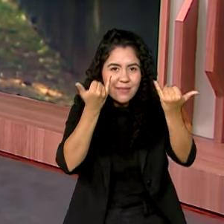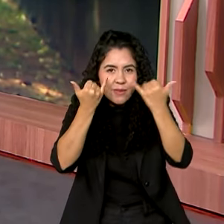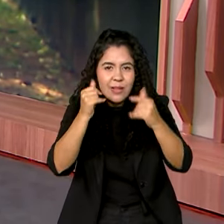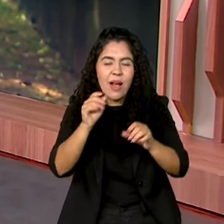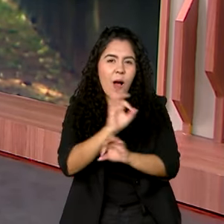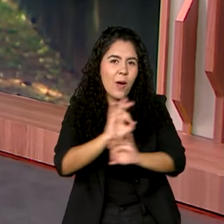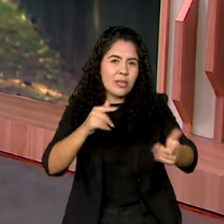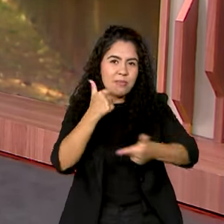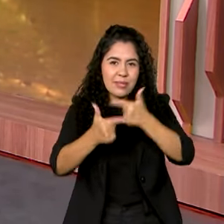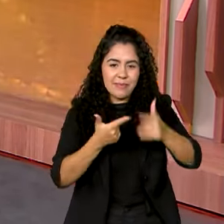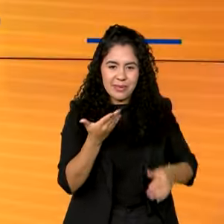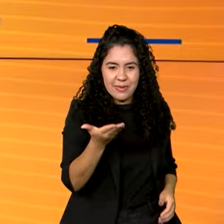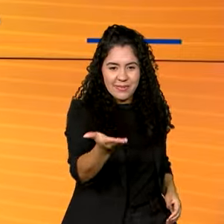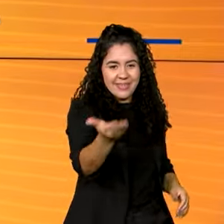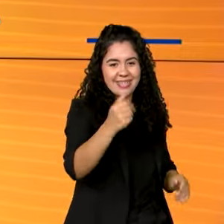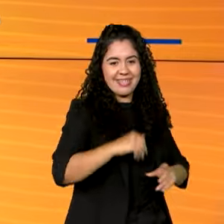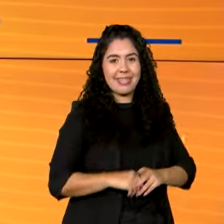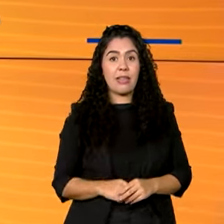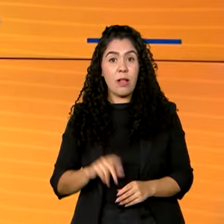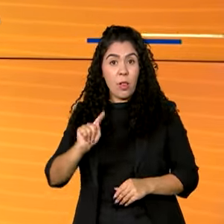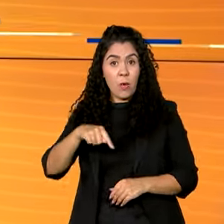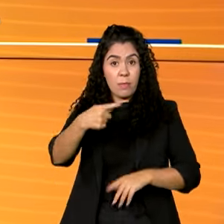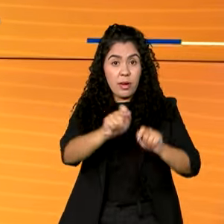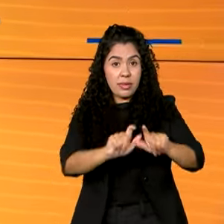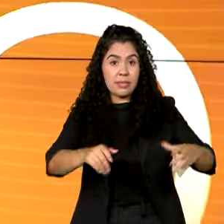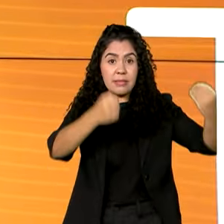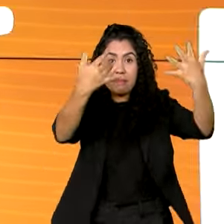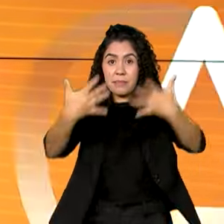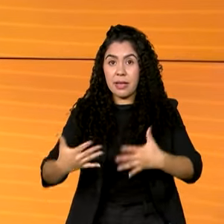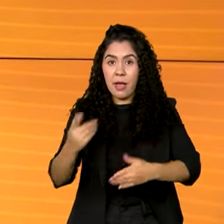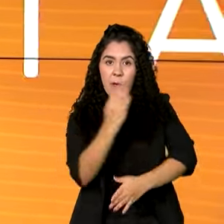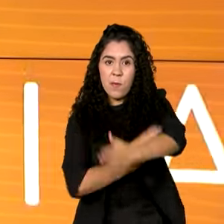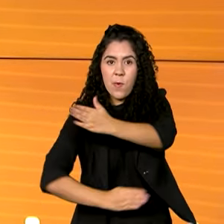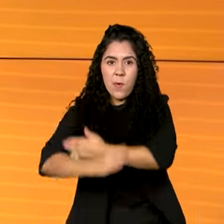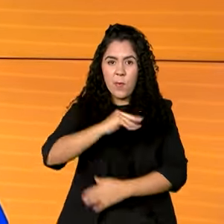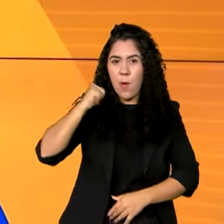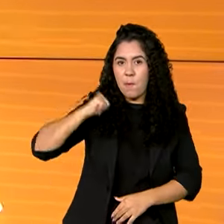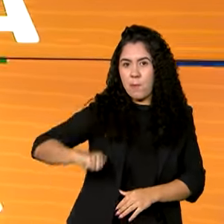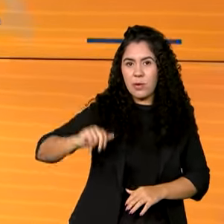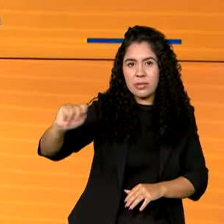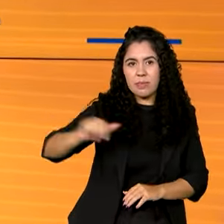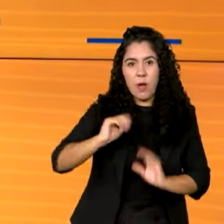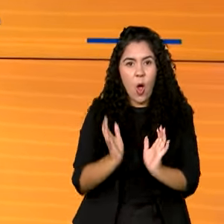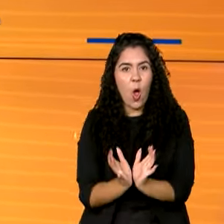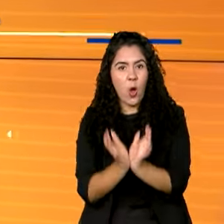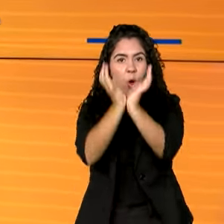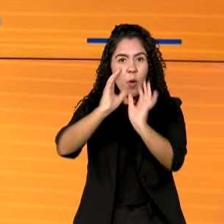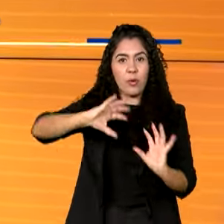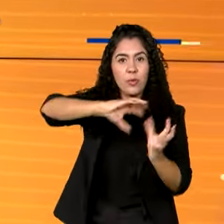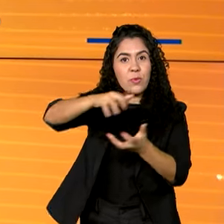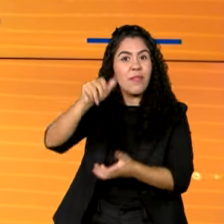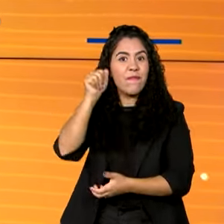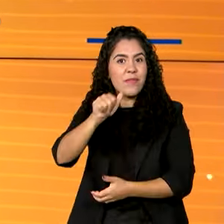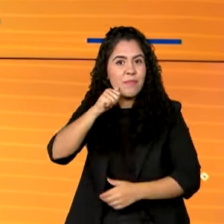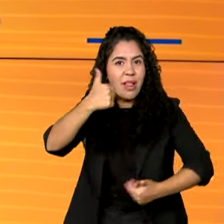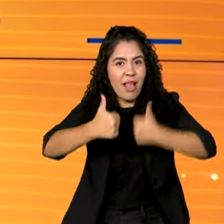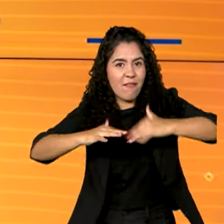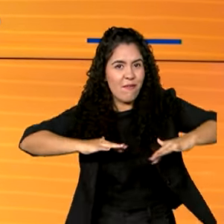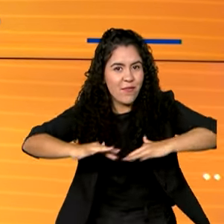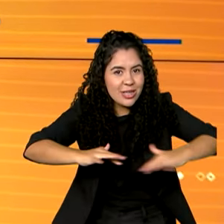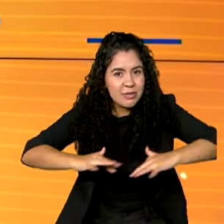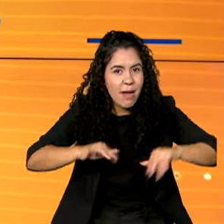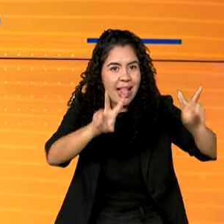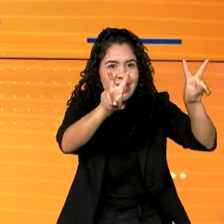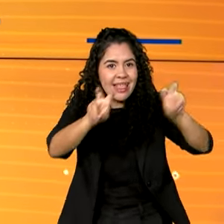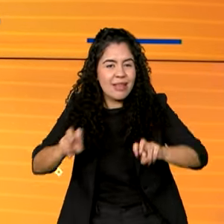você em São Paulo. Veja a seguir, Paralimpíadas, Bolsa Atleta e Copa do Mundo Feminina de Futebol. Temas do programa